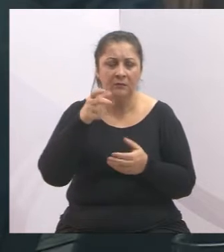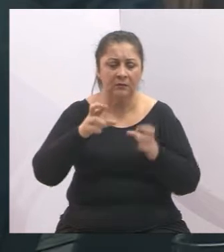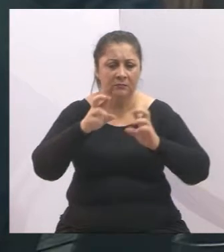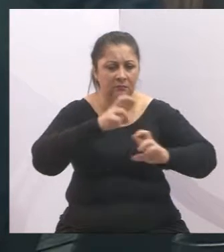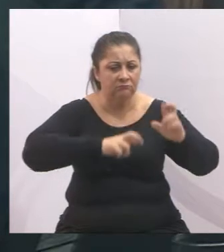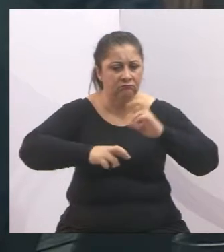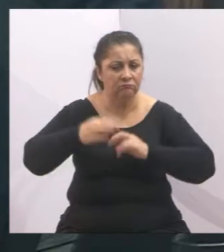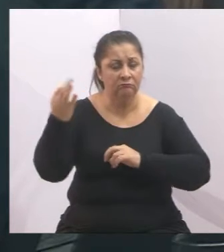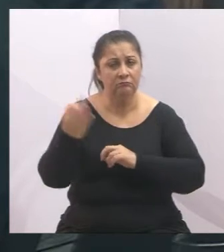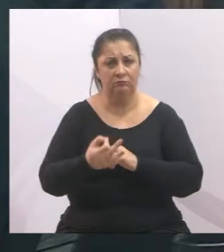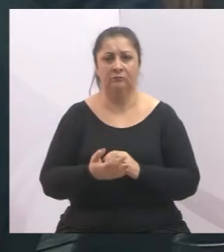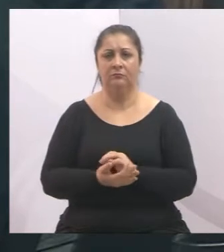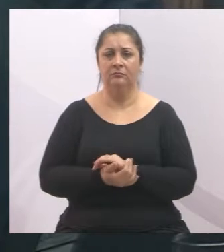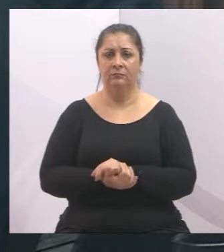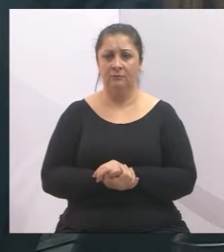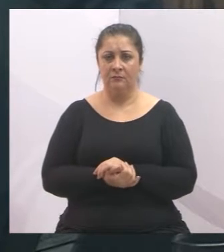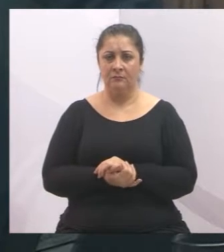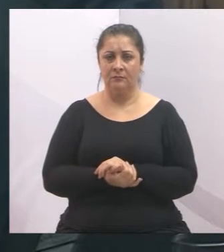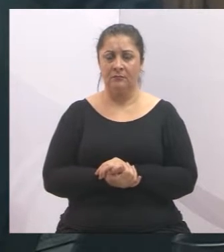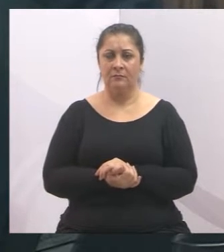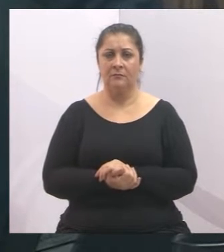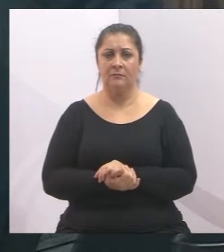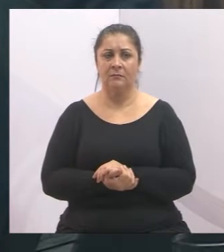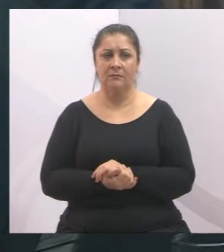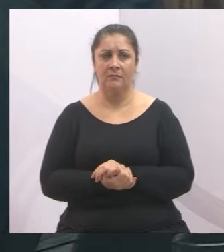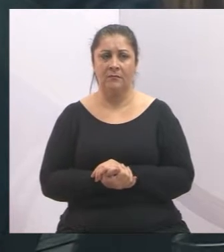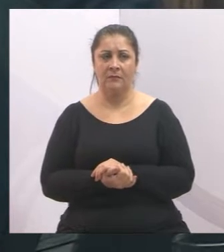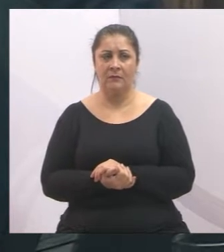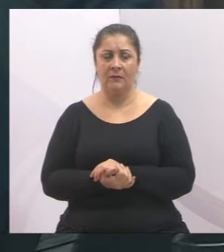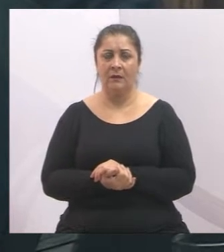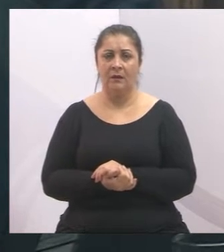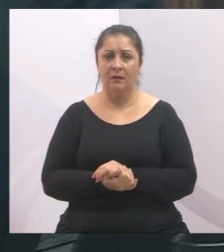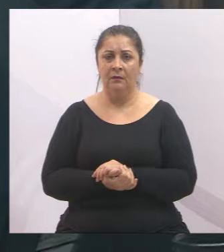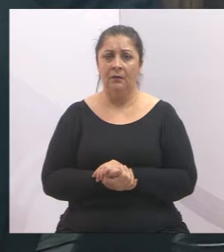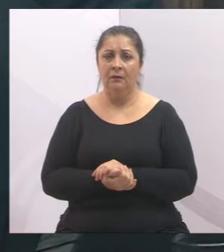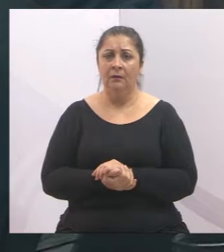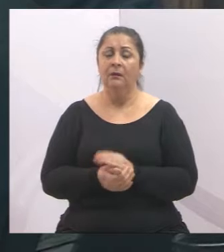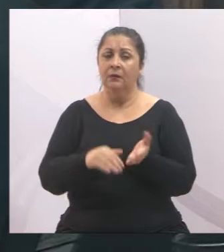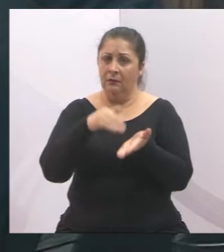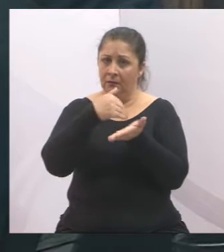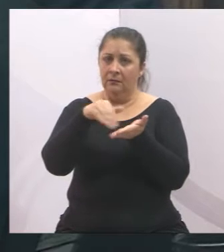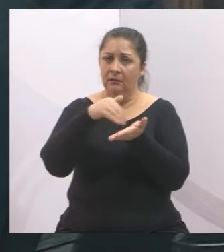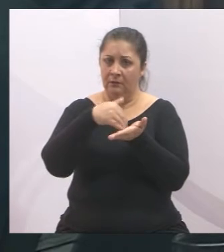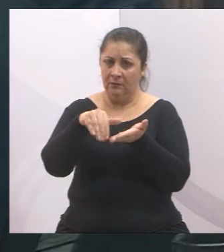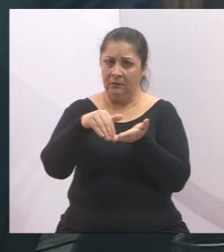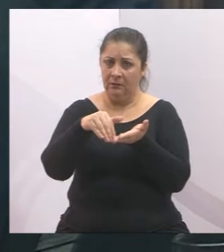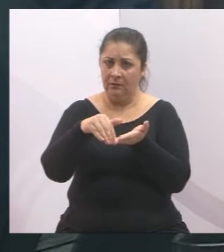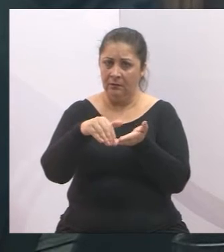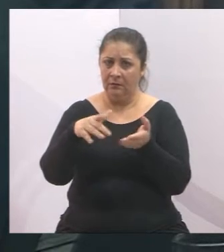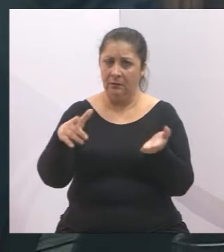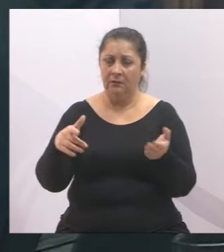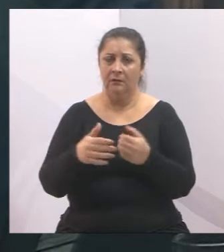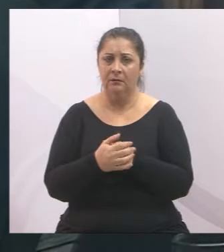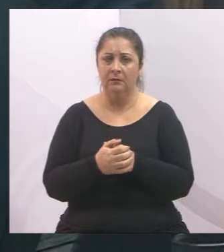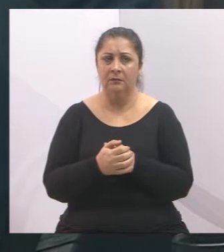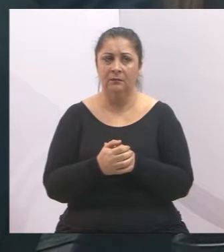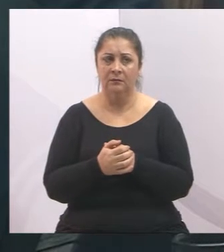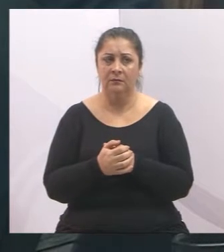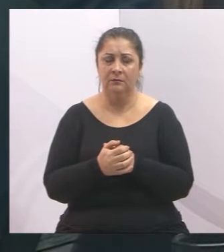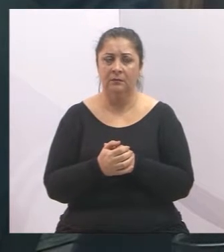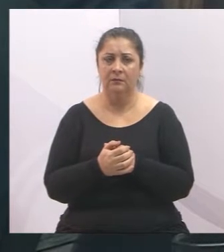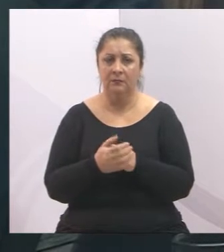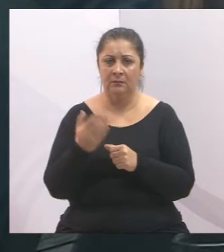feita pelo órgão público. Inclusive, a própria secretária, quando eu e oitiva na